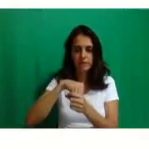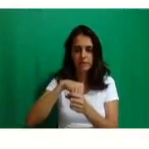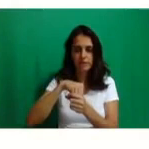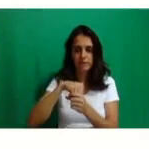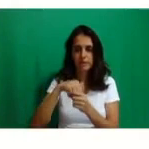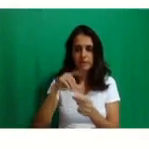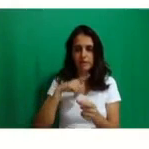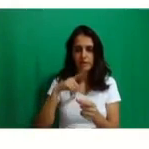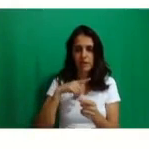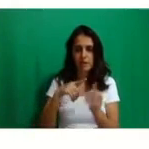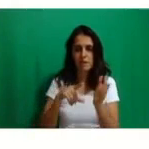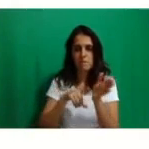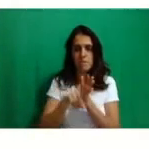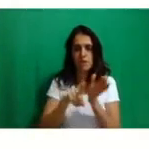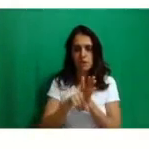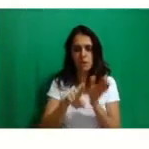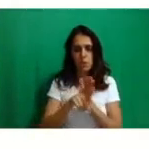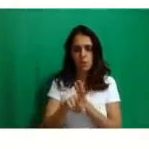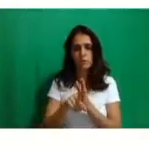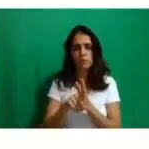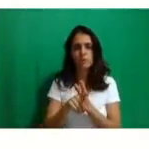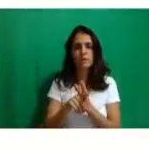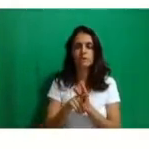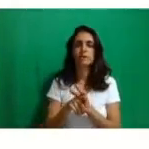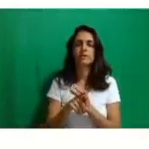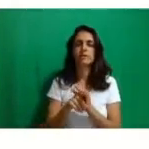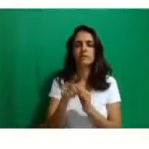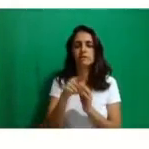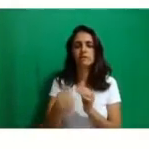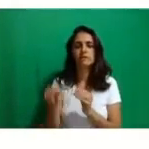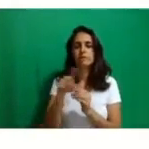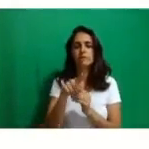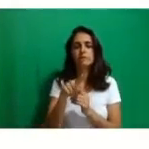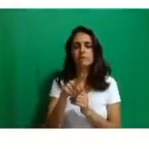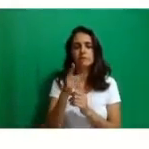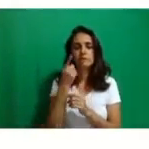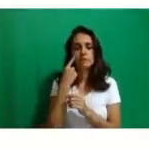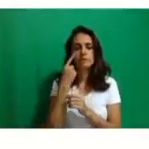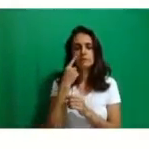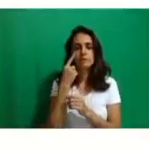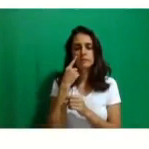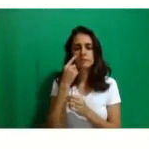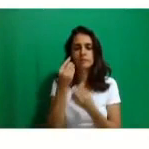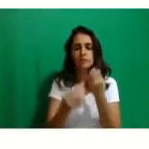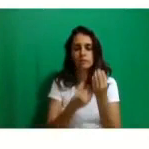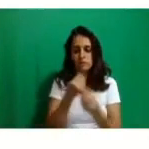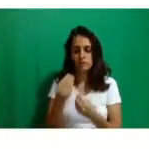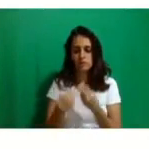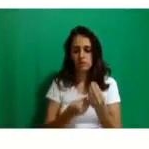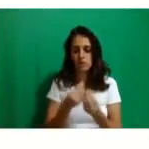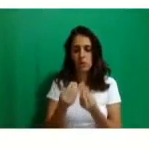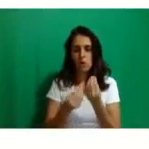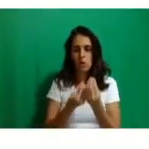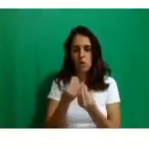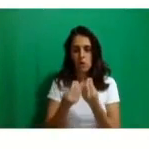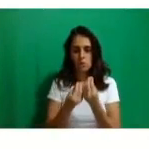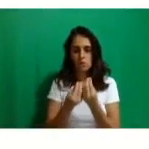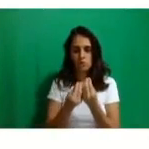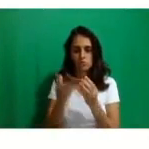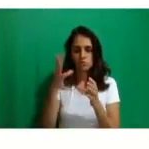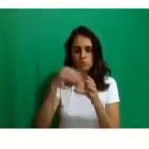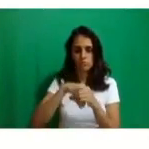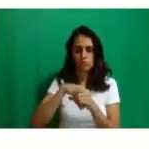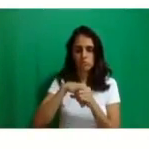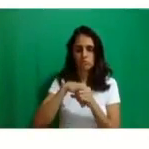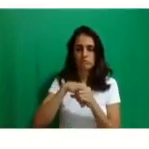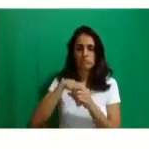frequentes, vocês vão ter acesso aí a essas perguntas frequentes no manual do aluno. Que